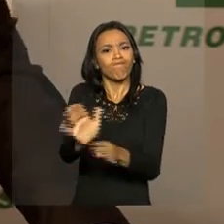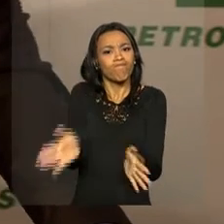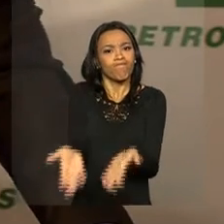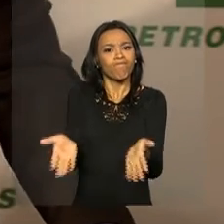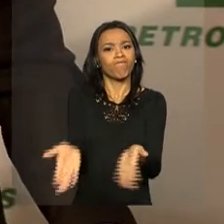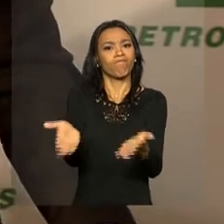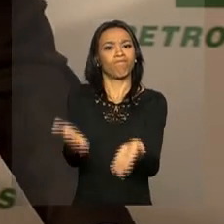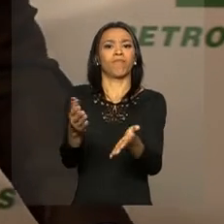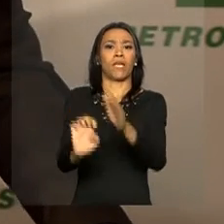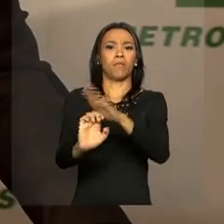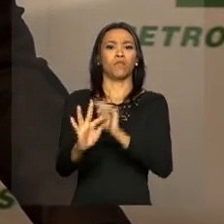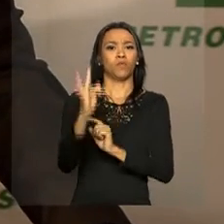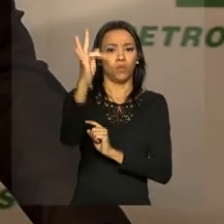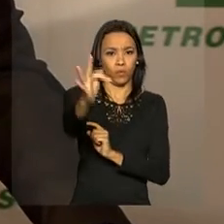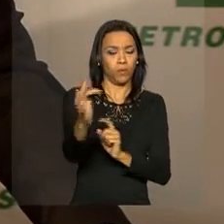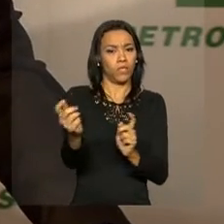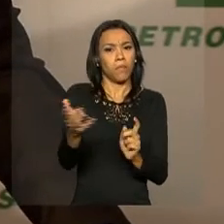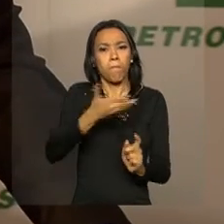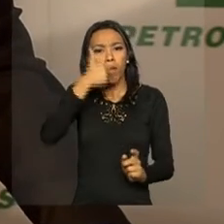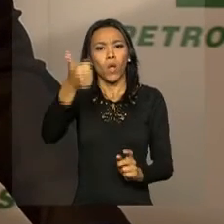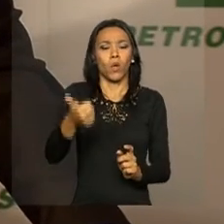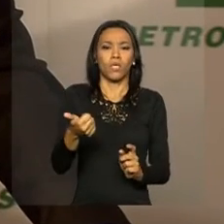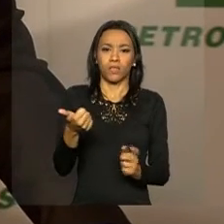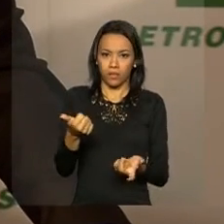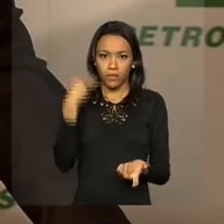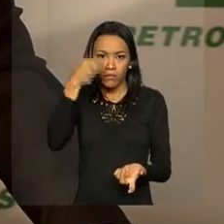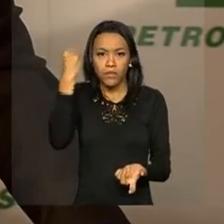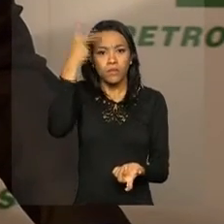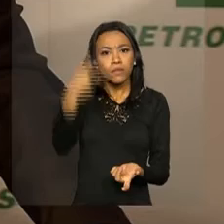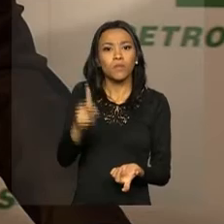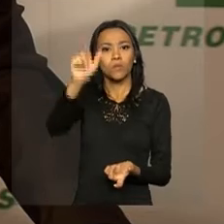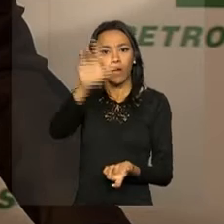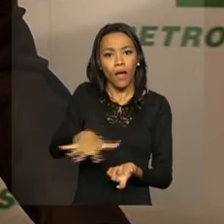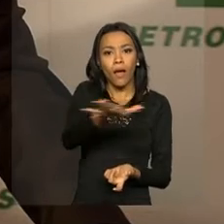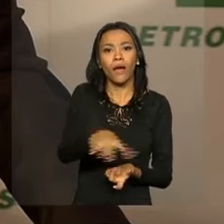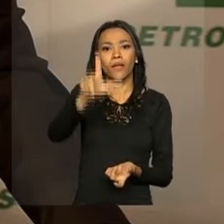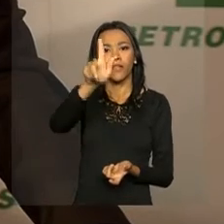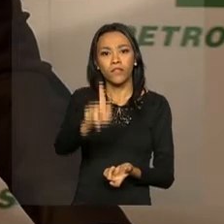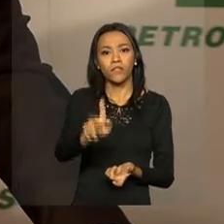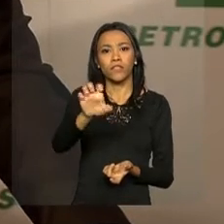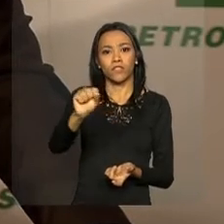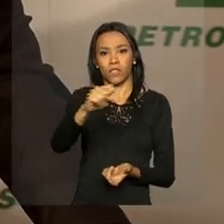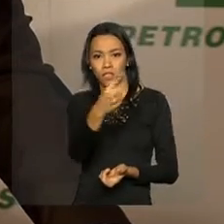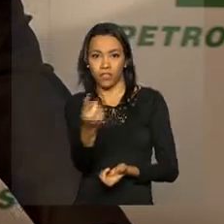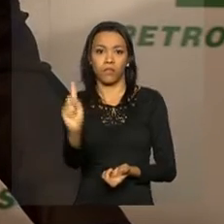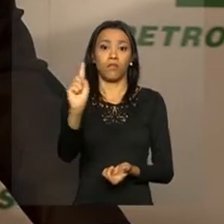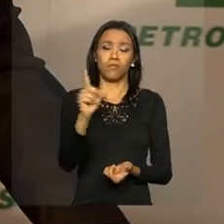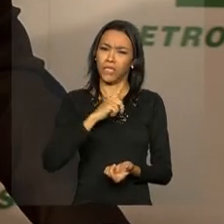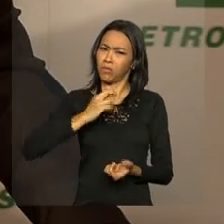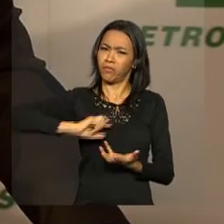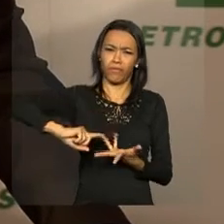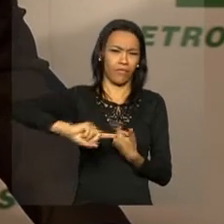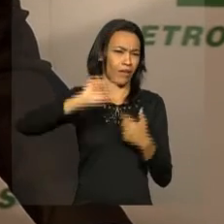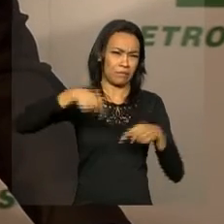que a empresa no futuro possa ter as melhores práticas em relação à sua gestão. Enfim, a gente tem carregado vários desafios